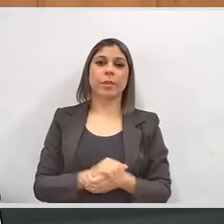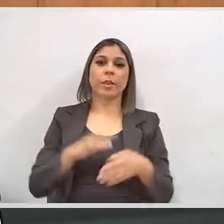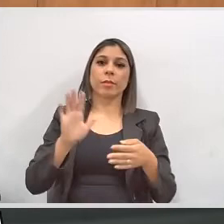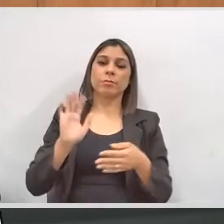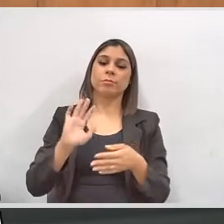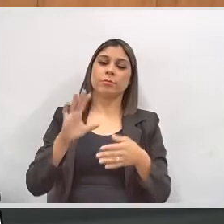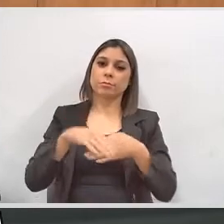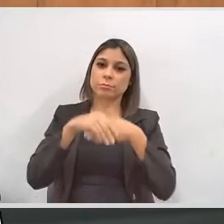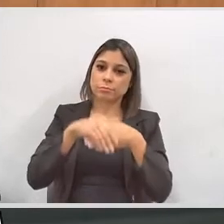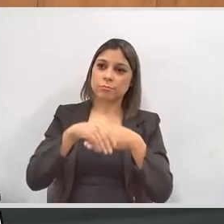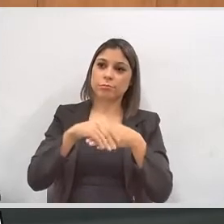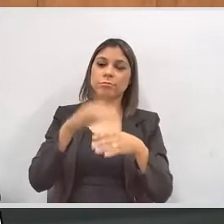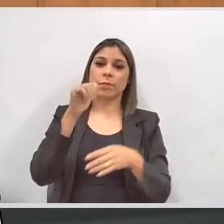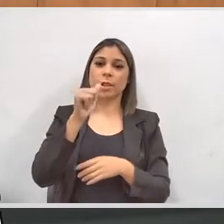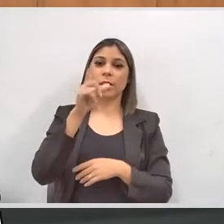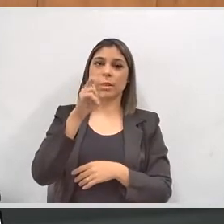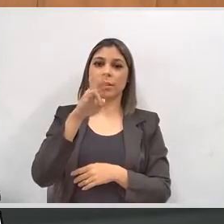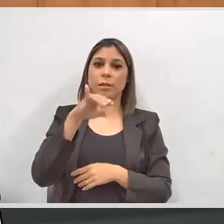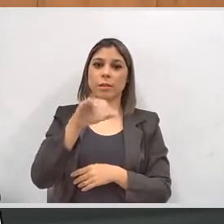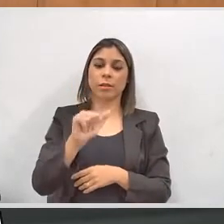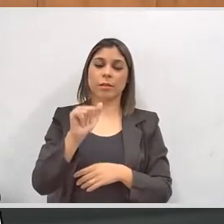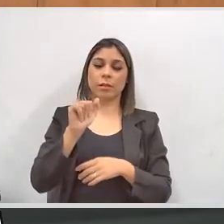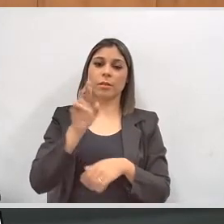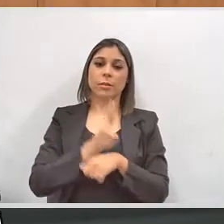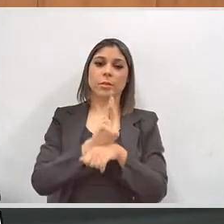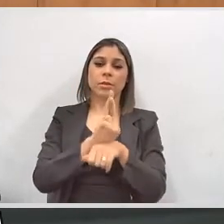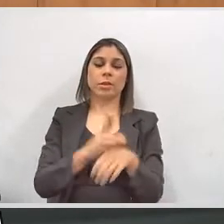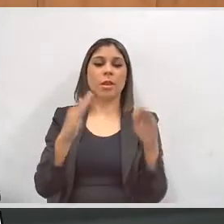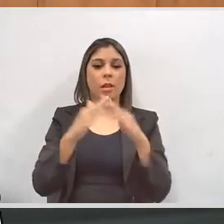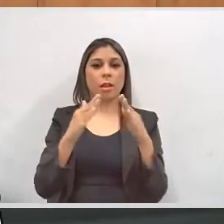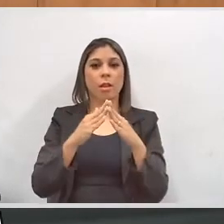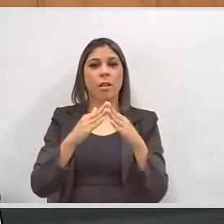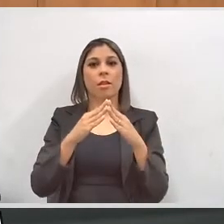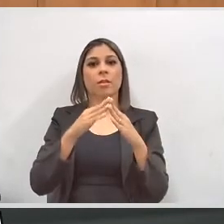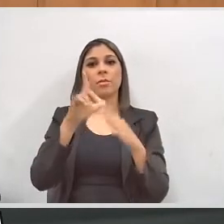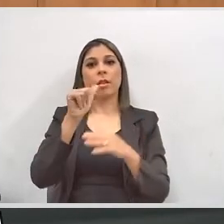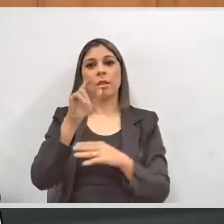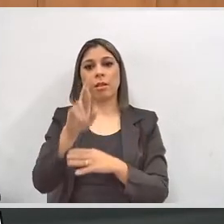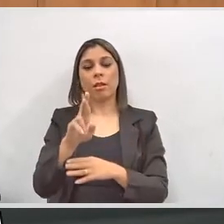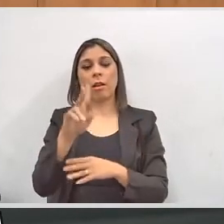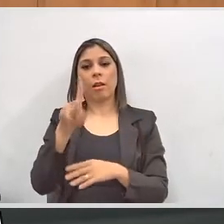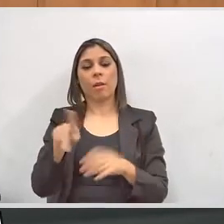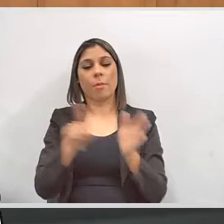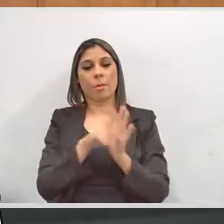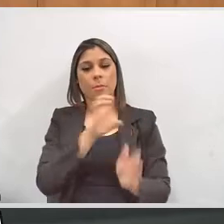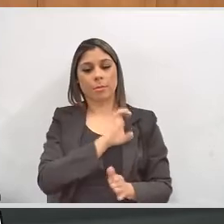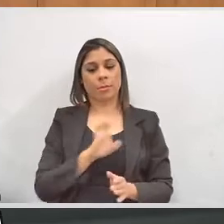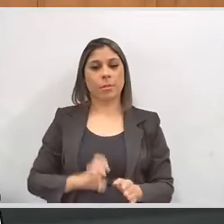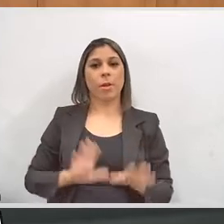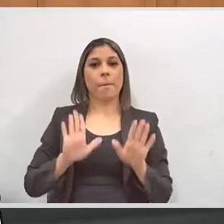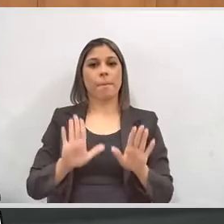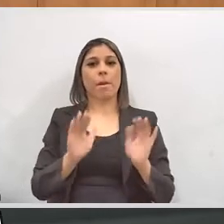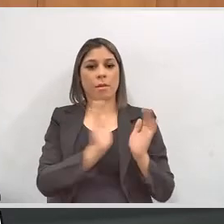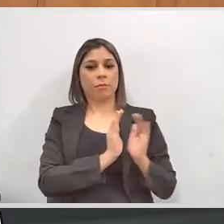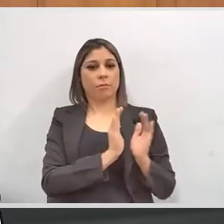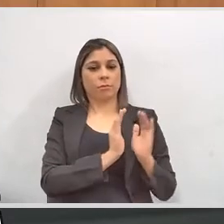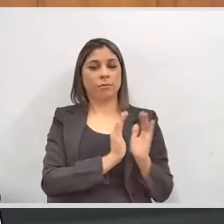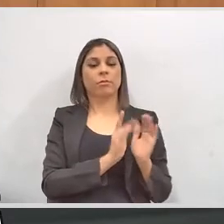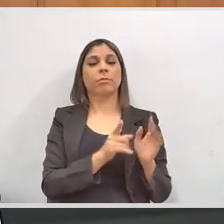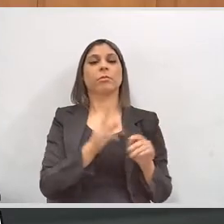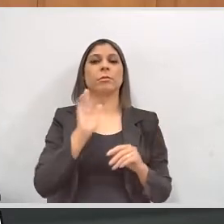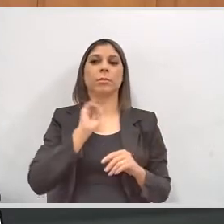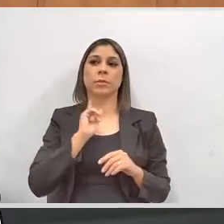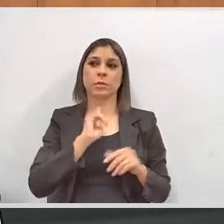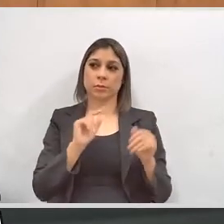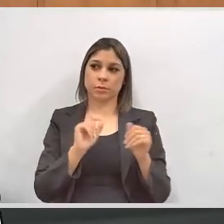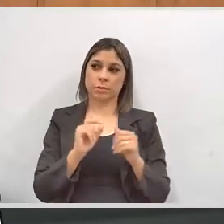saudar a Adriana, que está aqui representando as Casas Lares, que é um programa de Estado, mas que é dirigido pela SAPAI